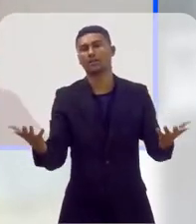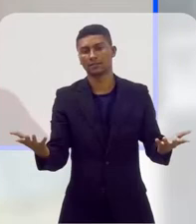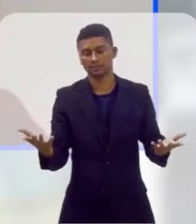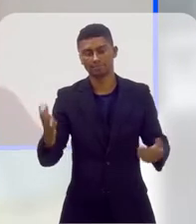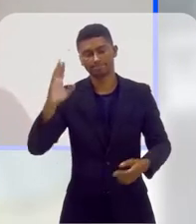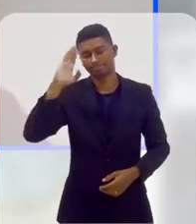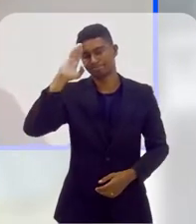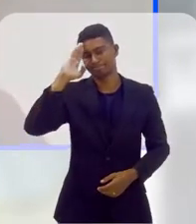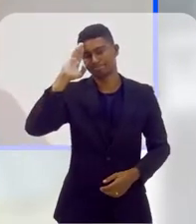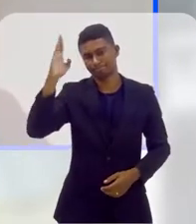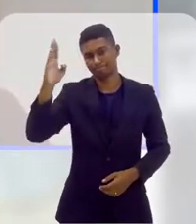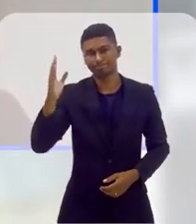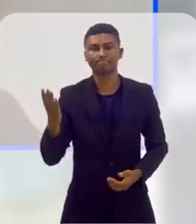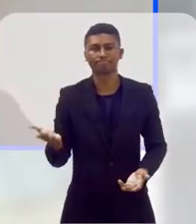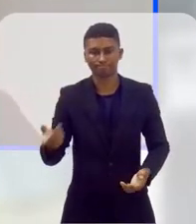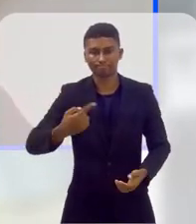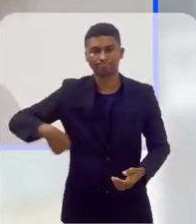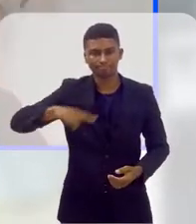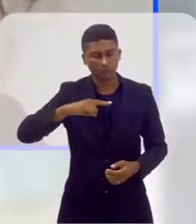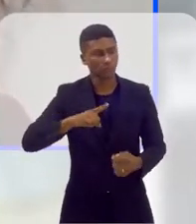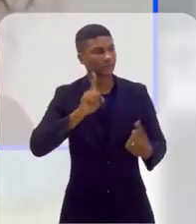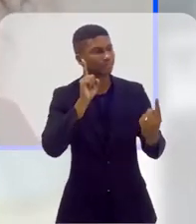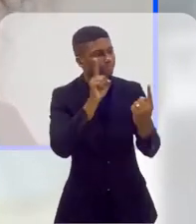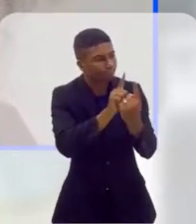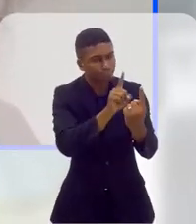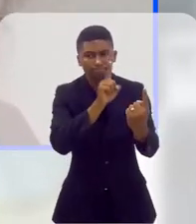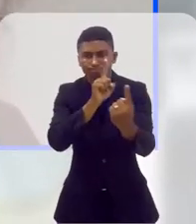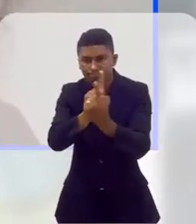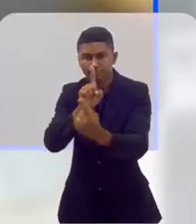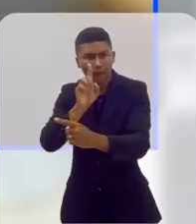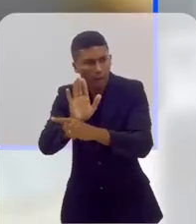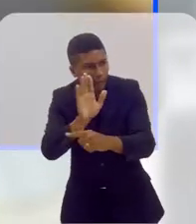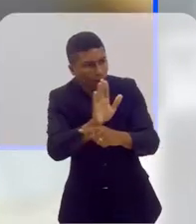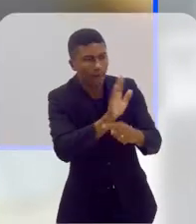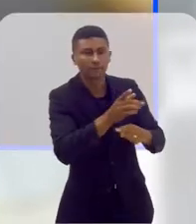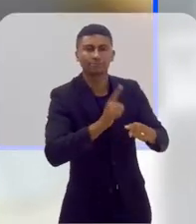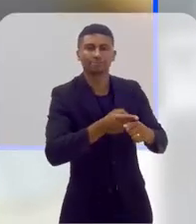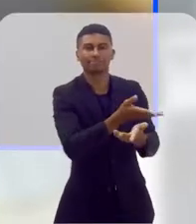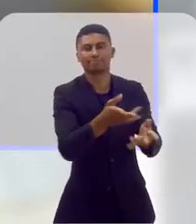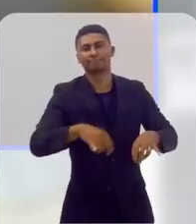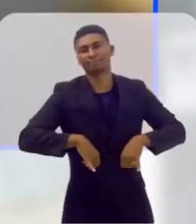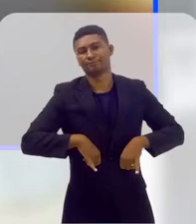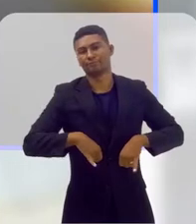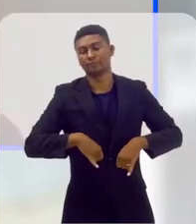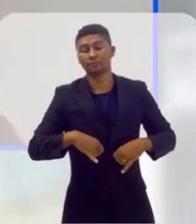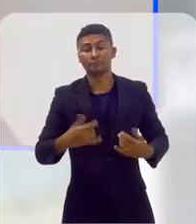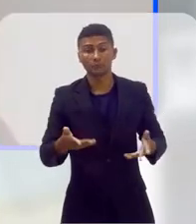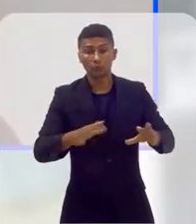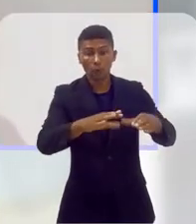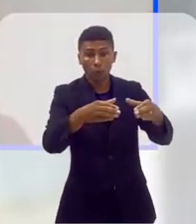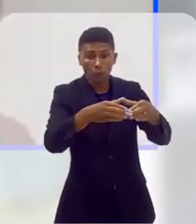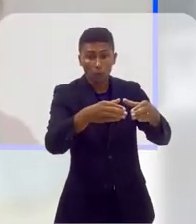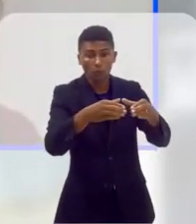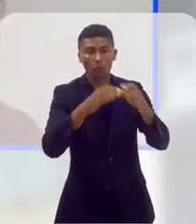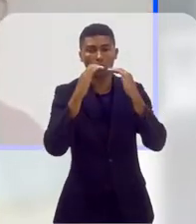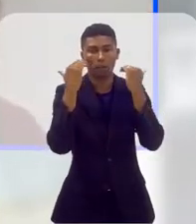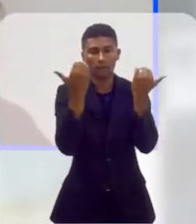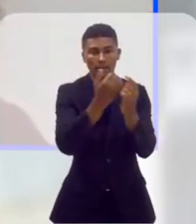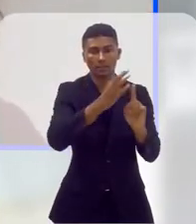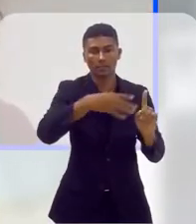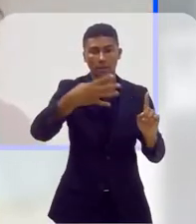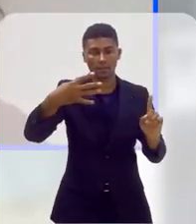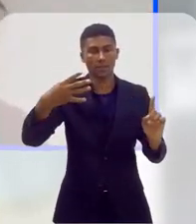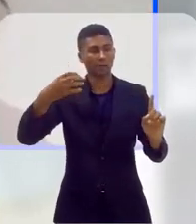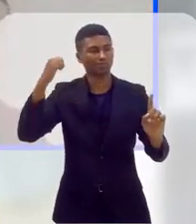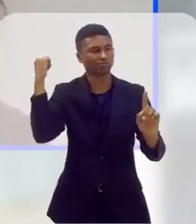grande mote de enfrentamento que nós fazemos todos os dias. Nós ainda somos o país que mais assassinamos essa comunidade. Então, assim,